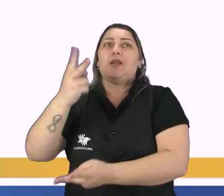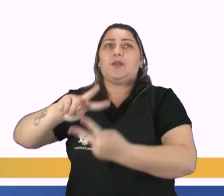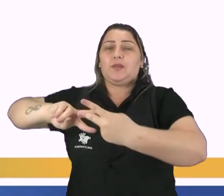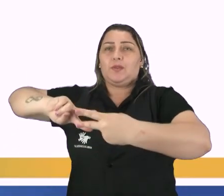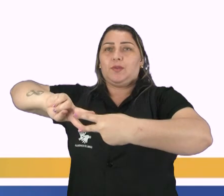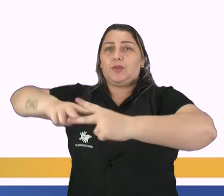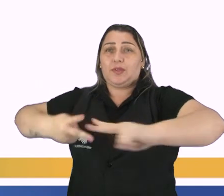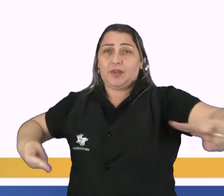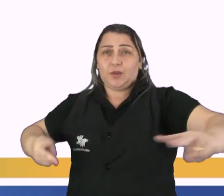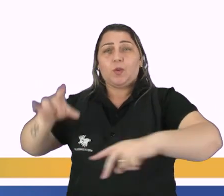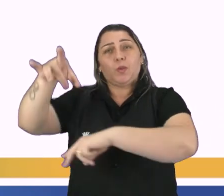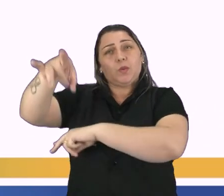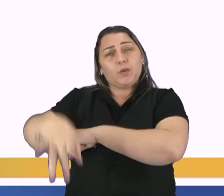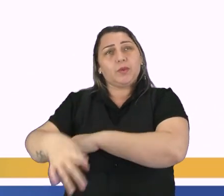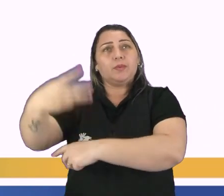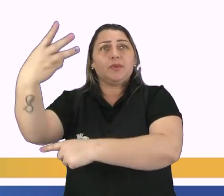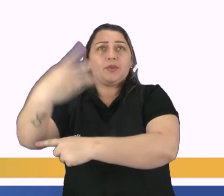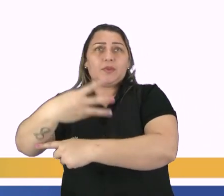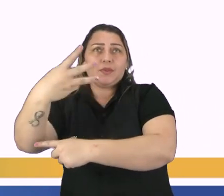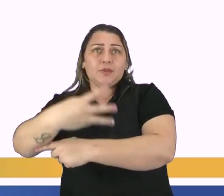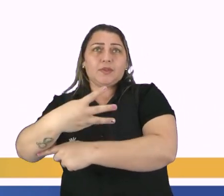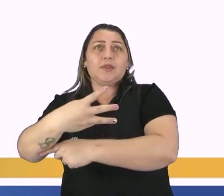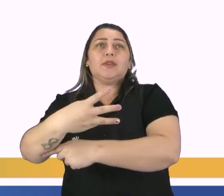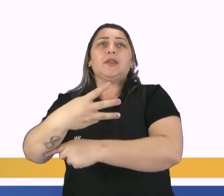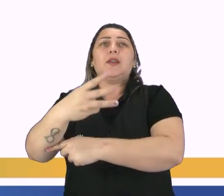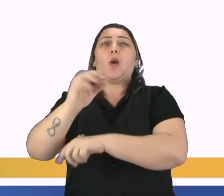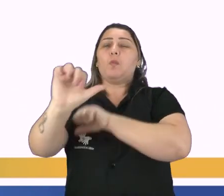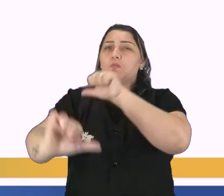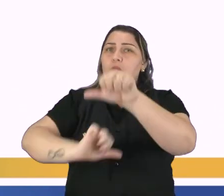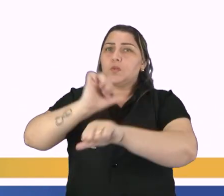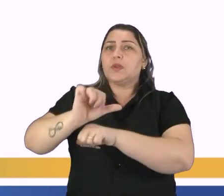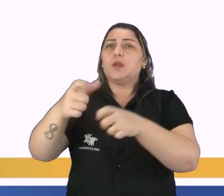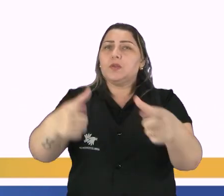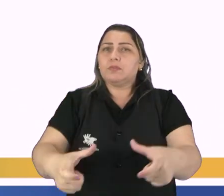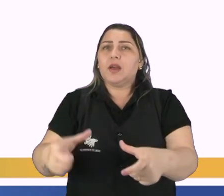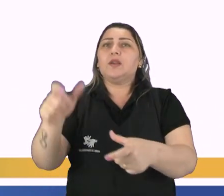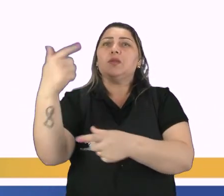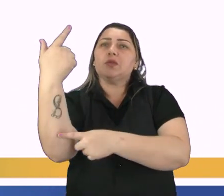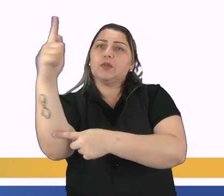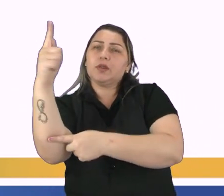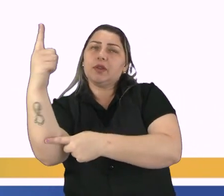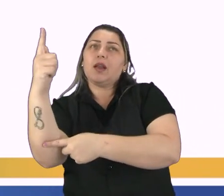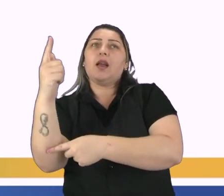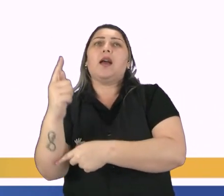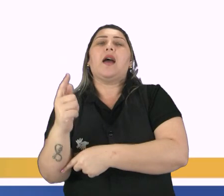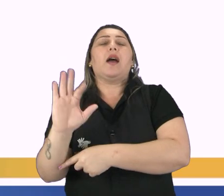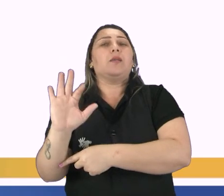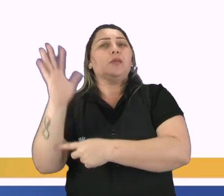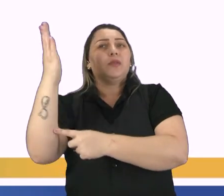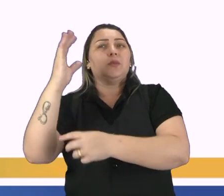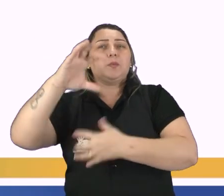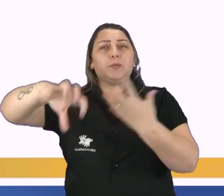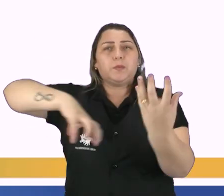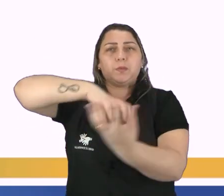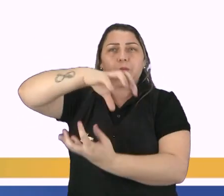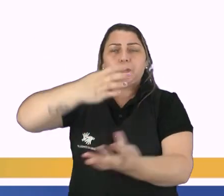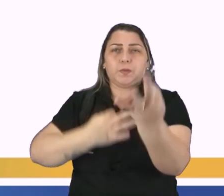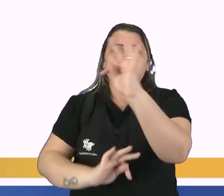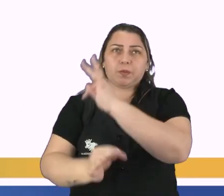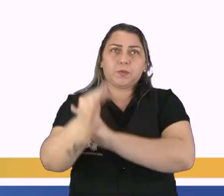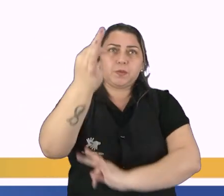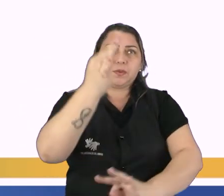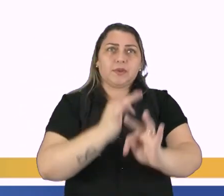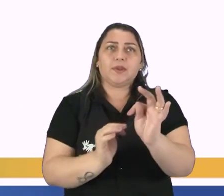Última questão para você. Considerando as alterações do espaço geográfico provocados pela revolução tecnológica,